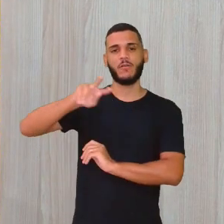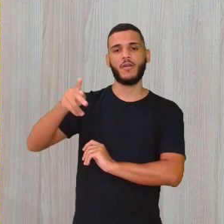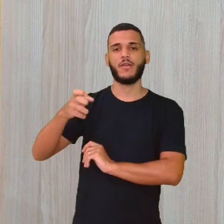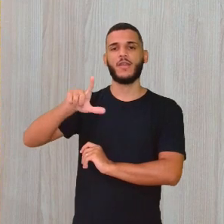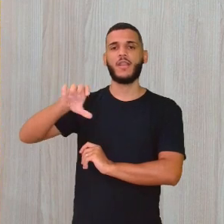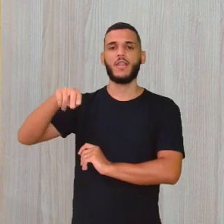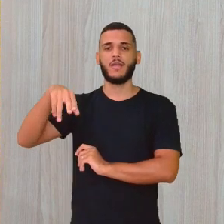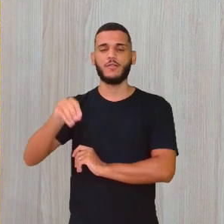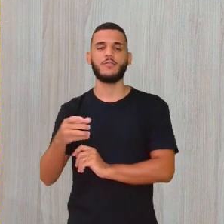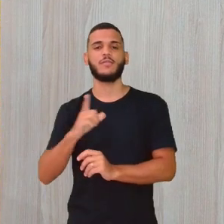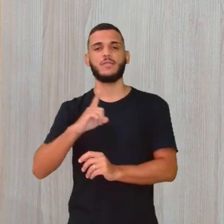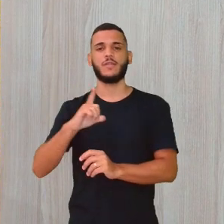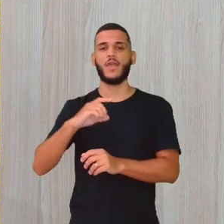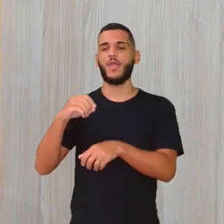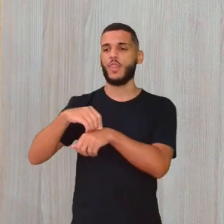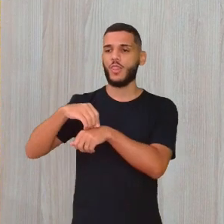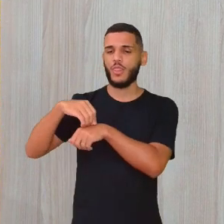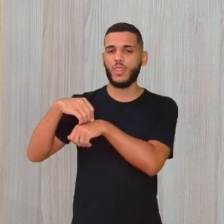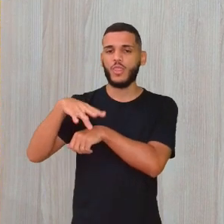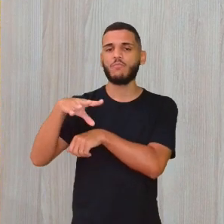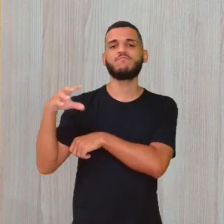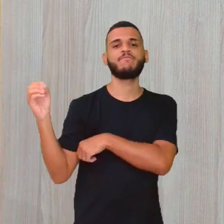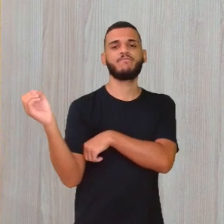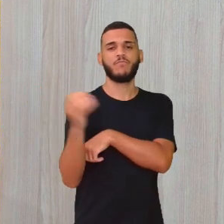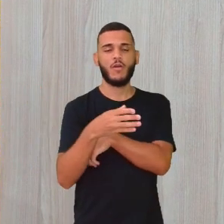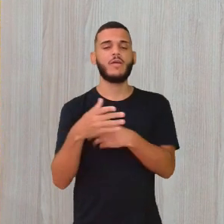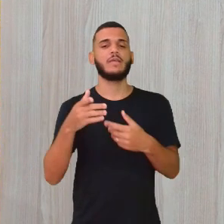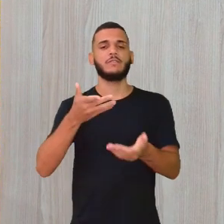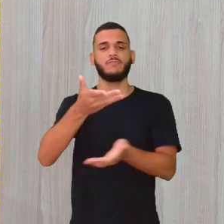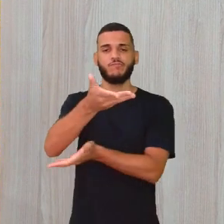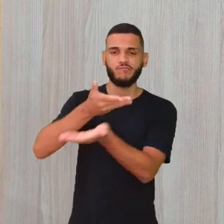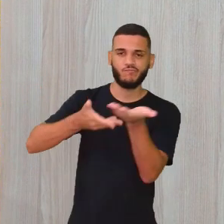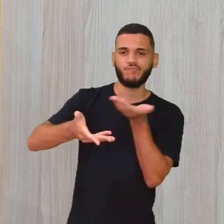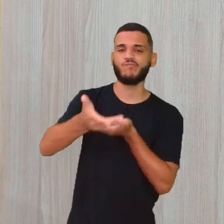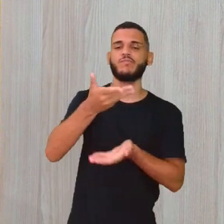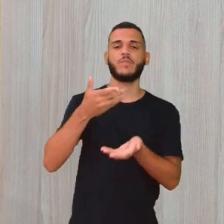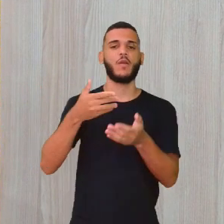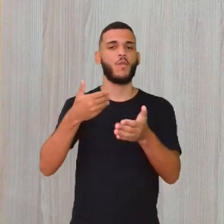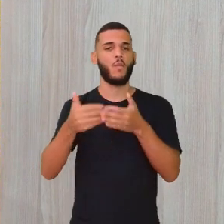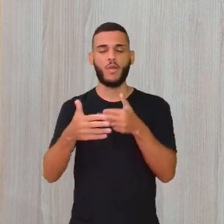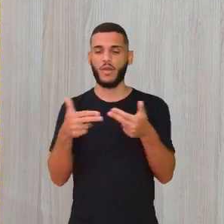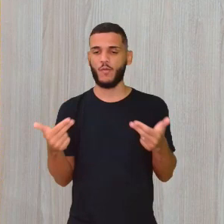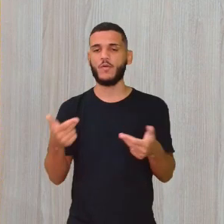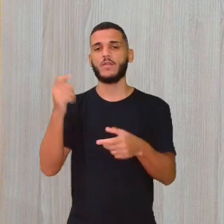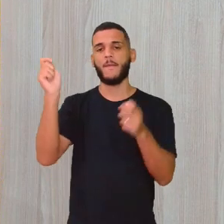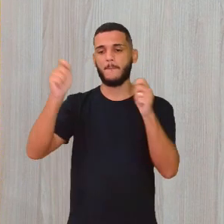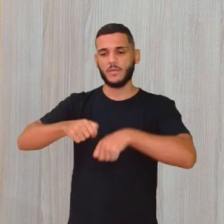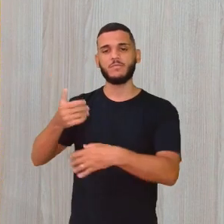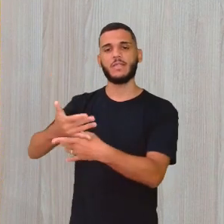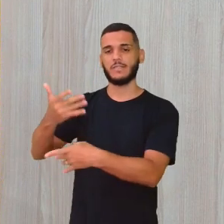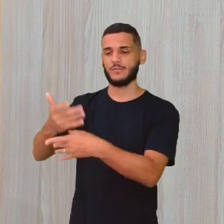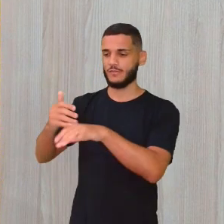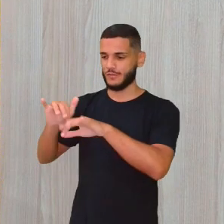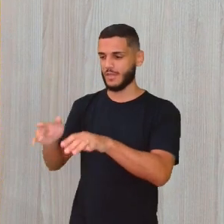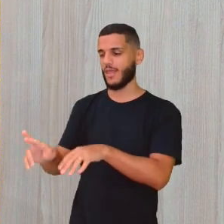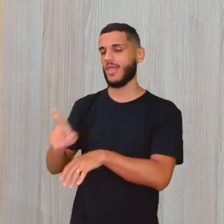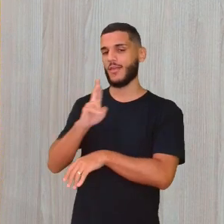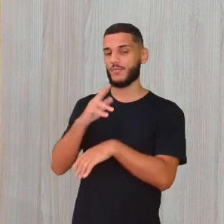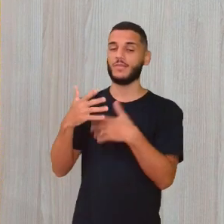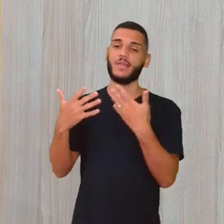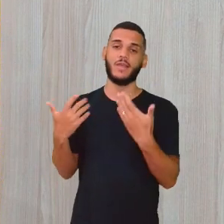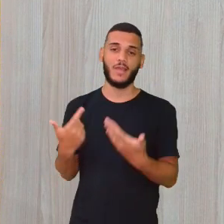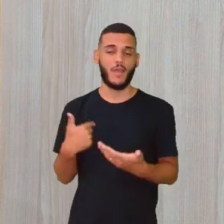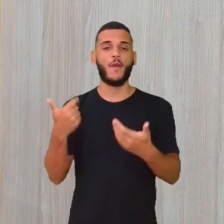muitas novidades aí para a gente poder trocar experiências. Estou aqui, aposto, qualquer coisa, olha, vocês podem colocar aqui no chat